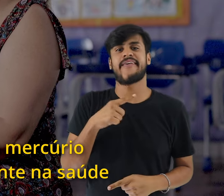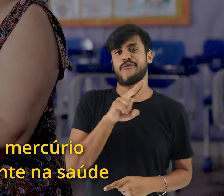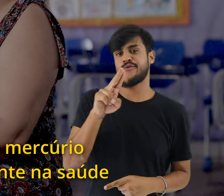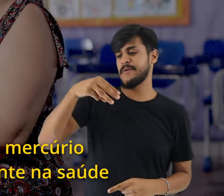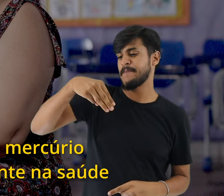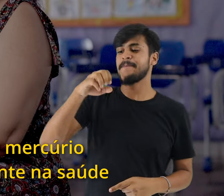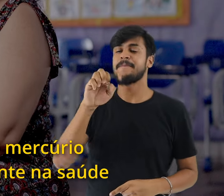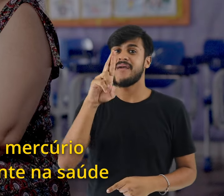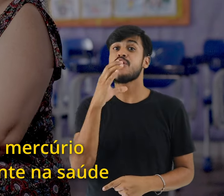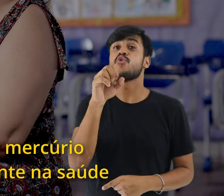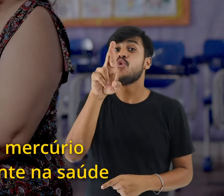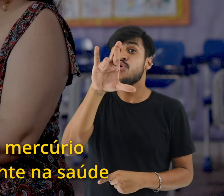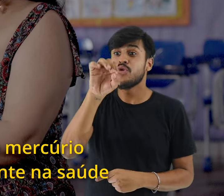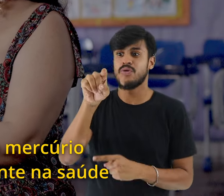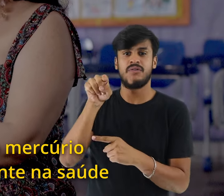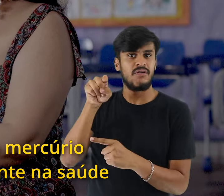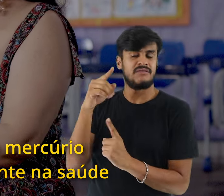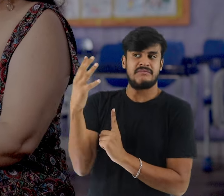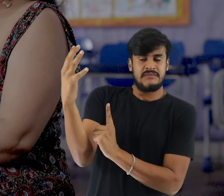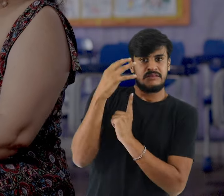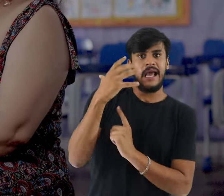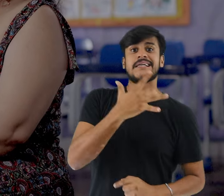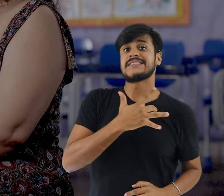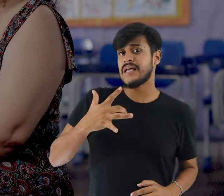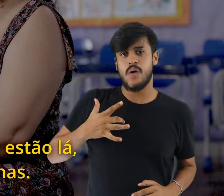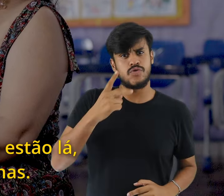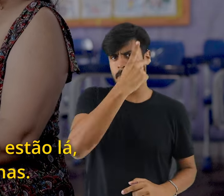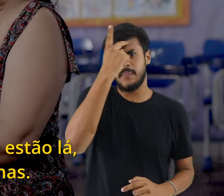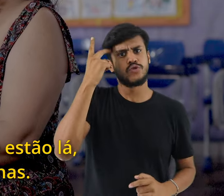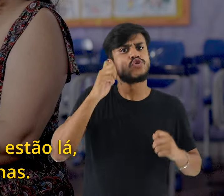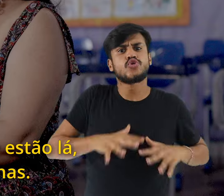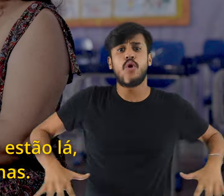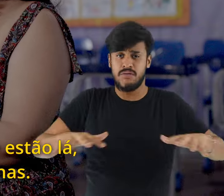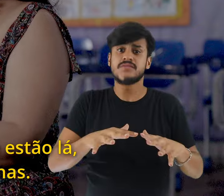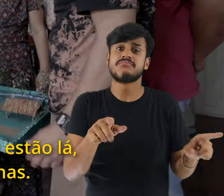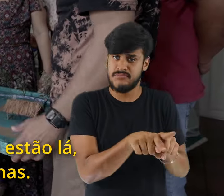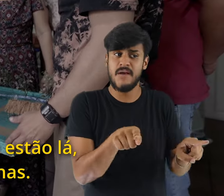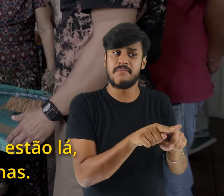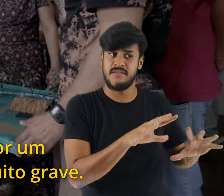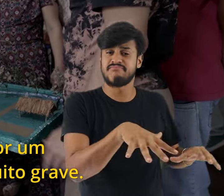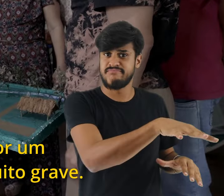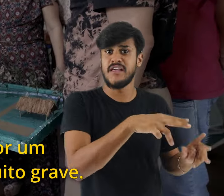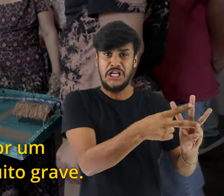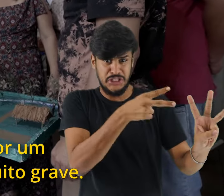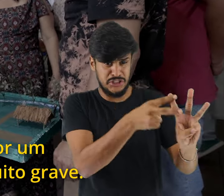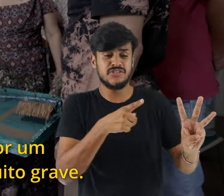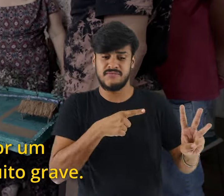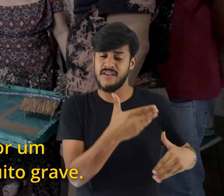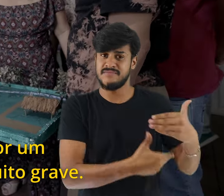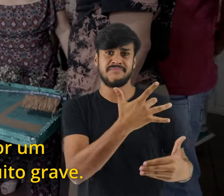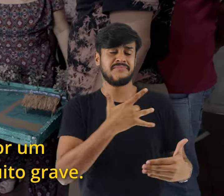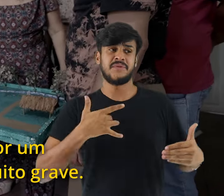e que interfere diretamente na saúde de todos aqueles que estão lá. Inclusive indígenas estão passando por um